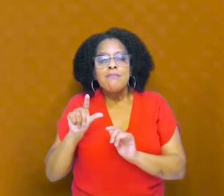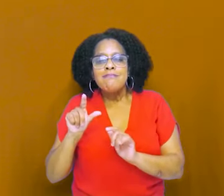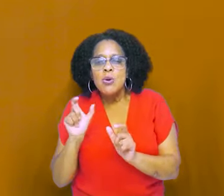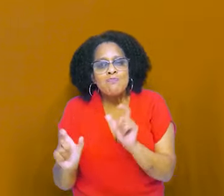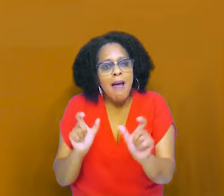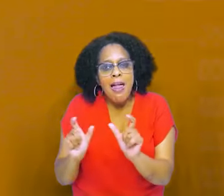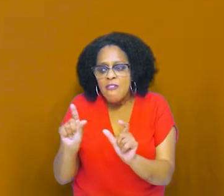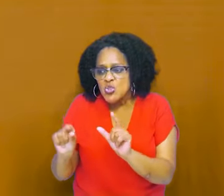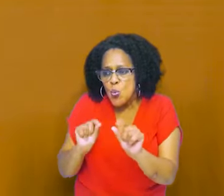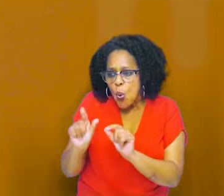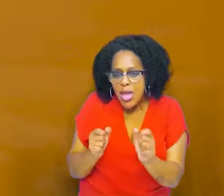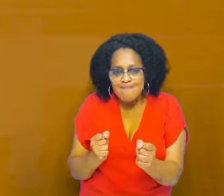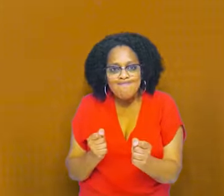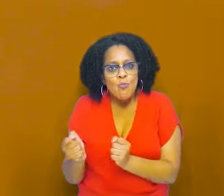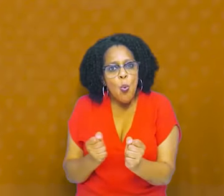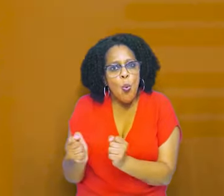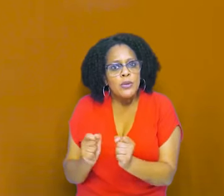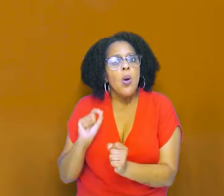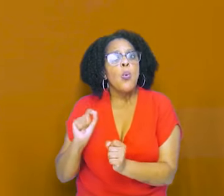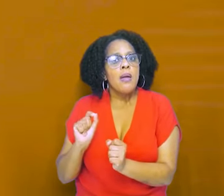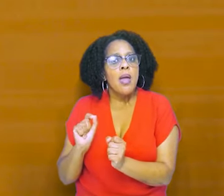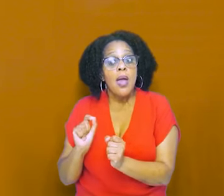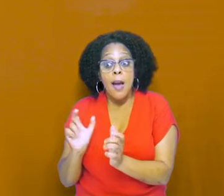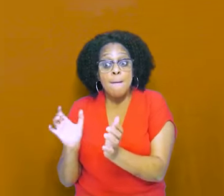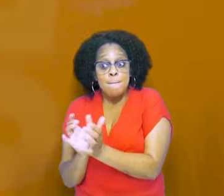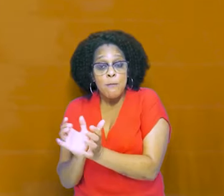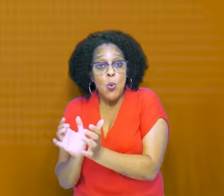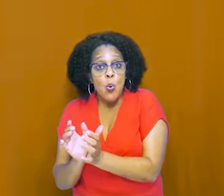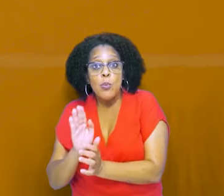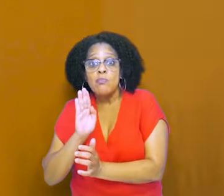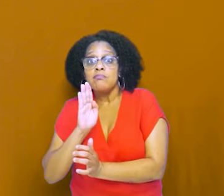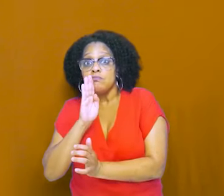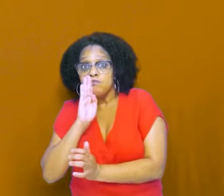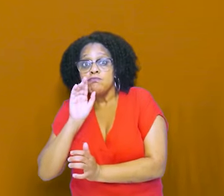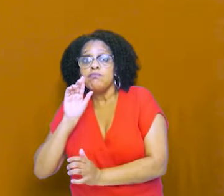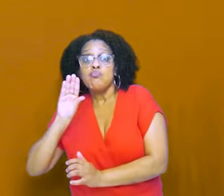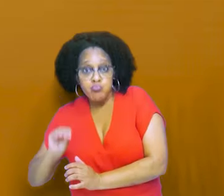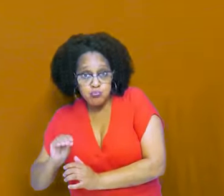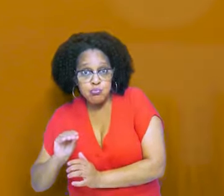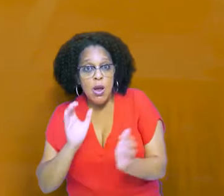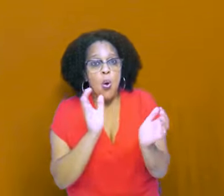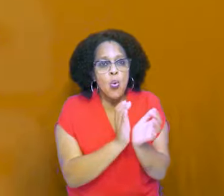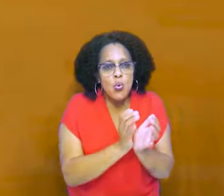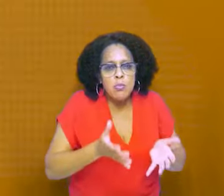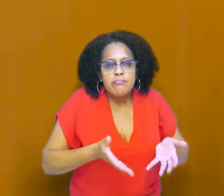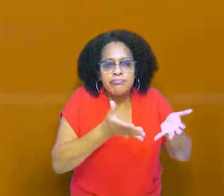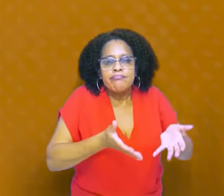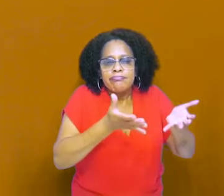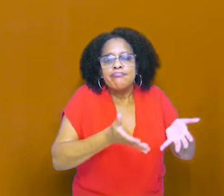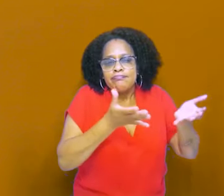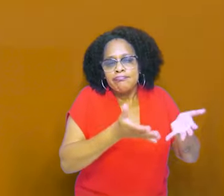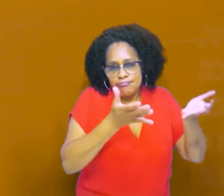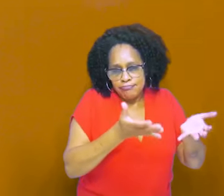de 300 anos de escravismo fizeram parecer normal associar a negritude à negatividade e